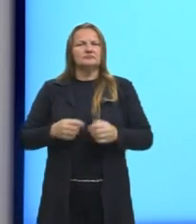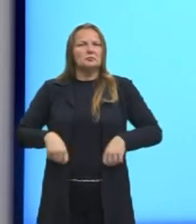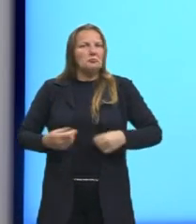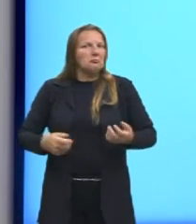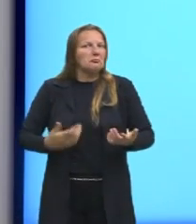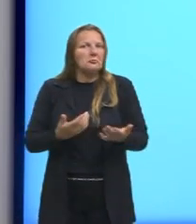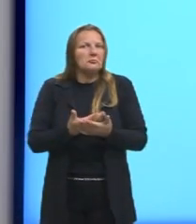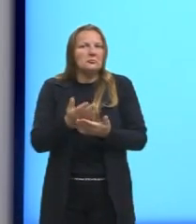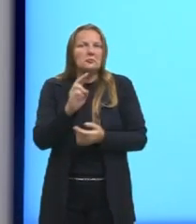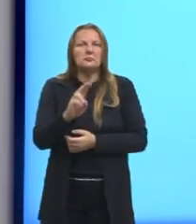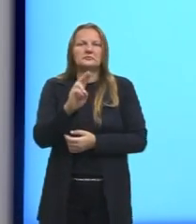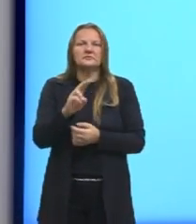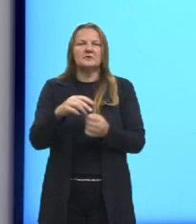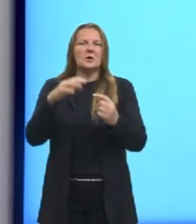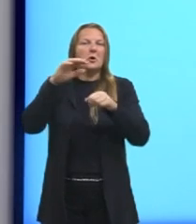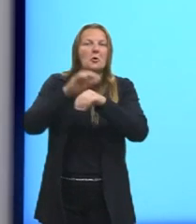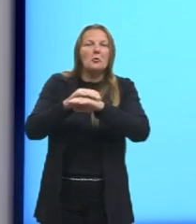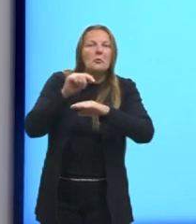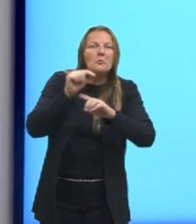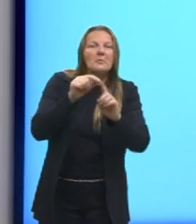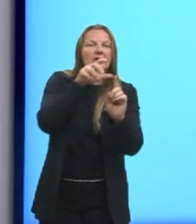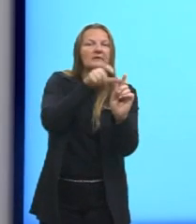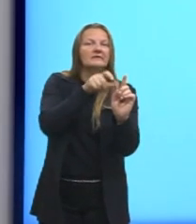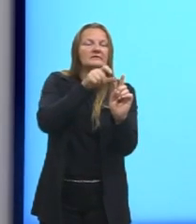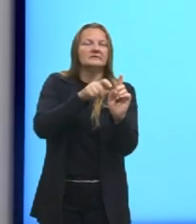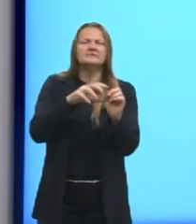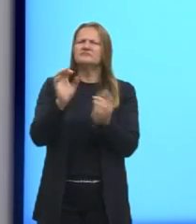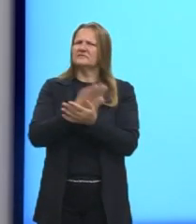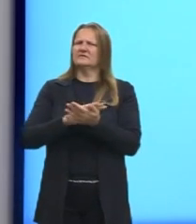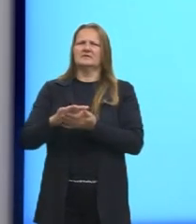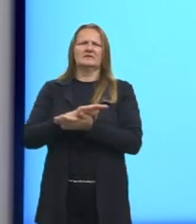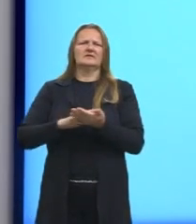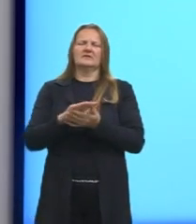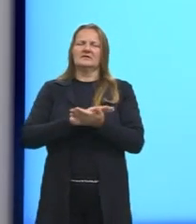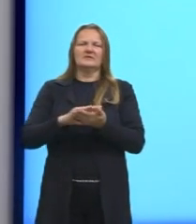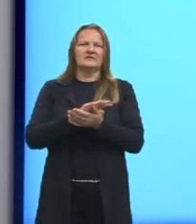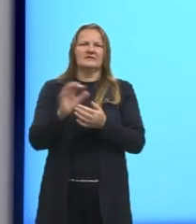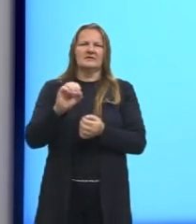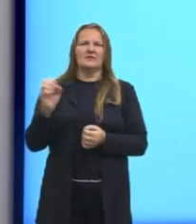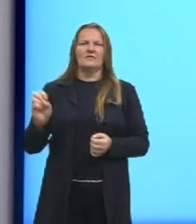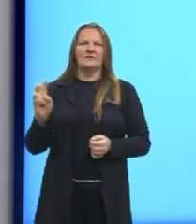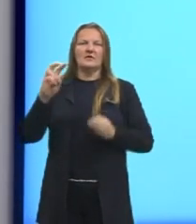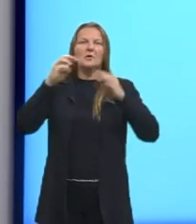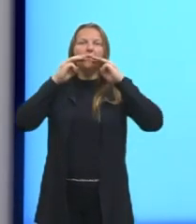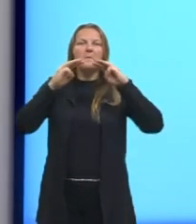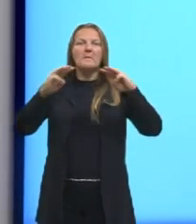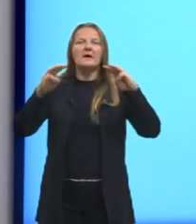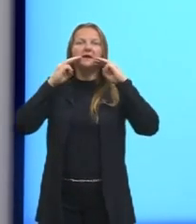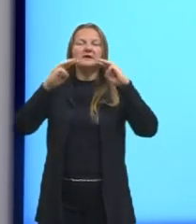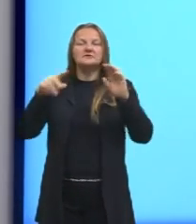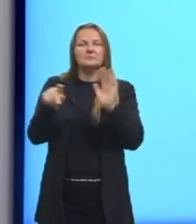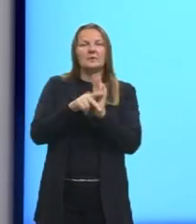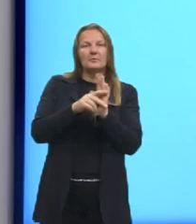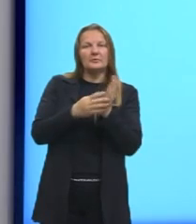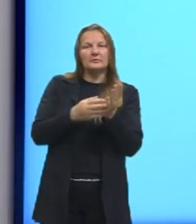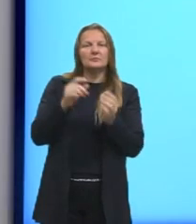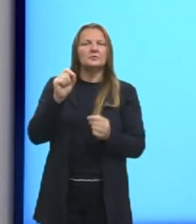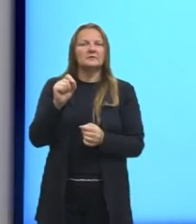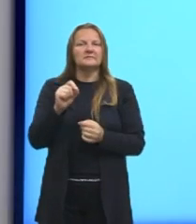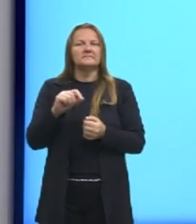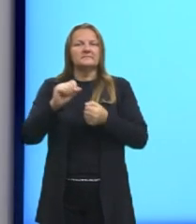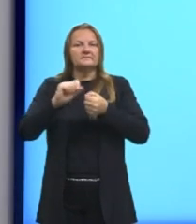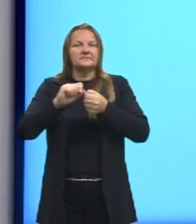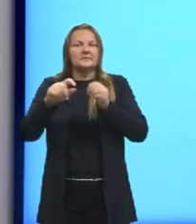Ele não está culpando as celebridades pela obsessão dos fãs. E nem está valorizando o marketing pessoal das celebridades. O ele está fazendo?